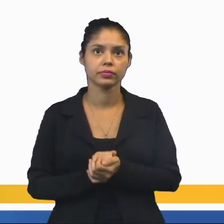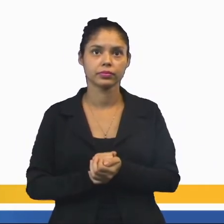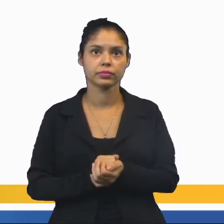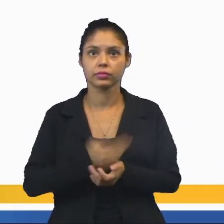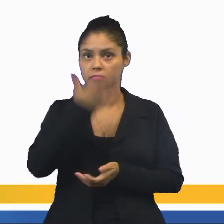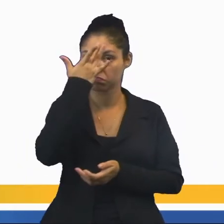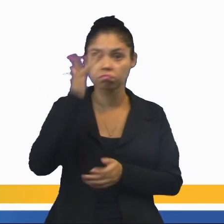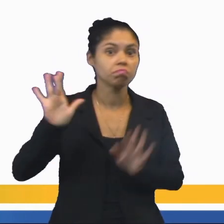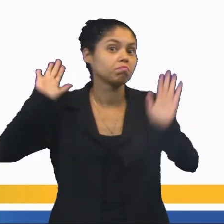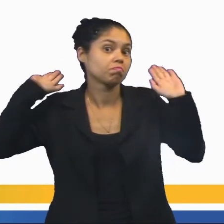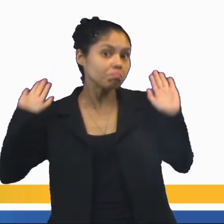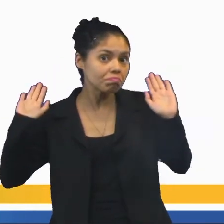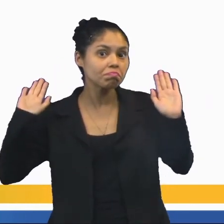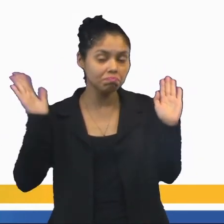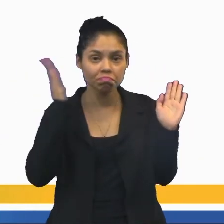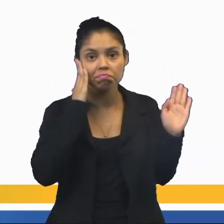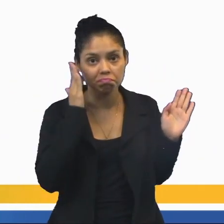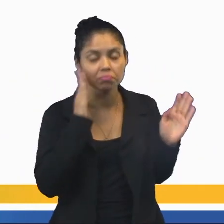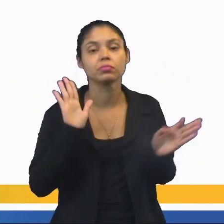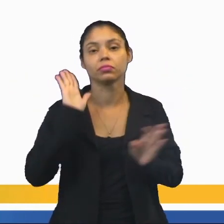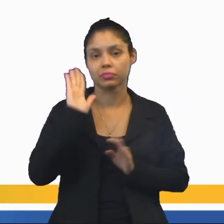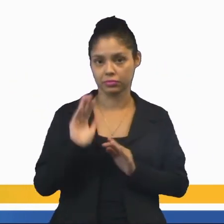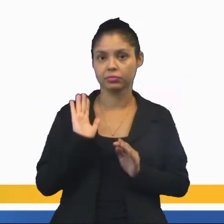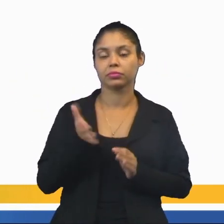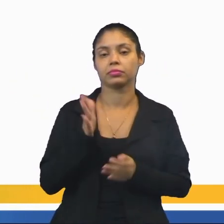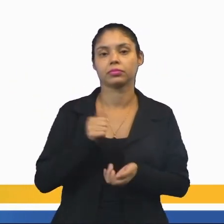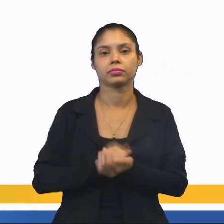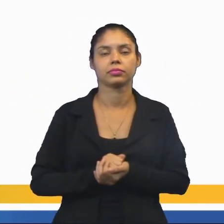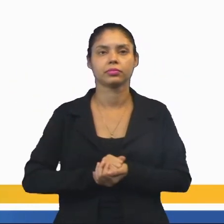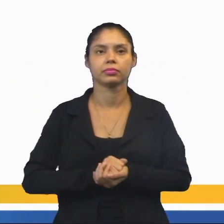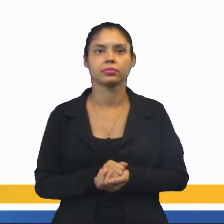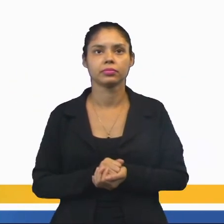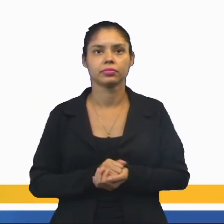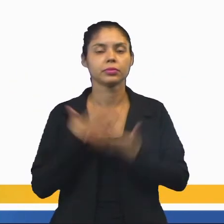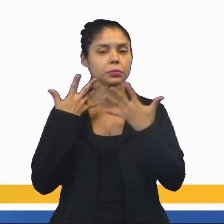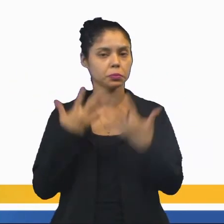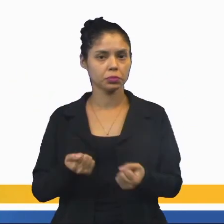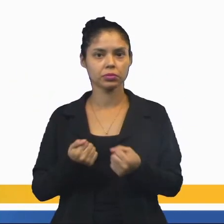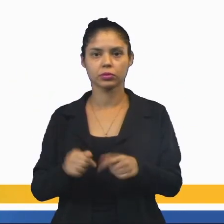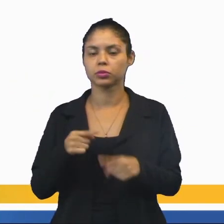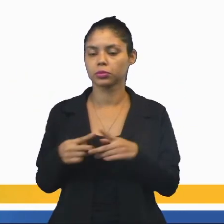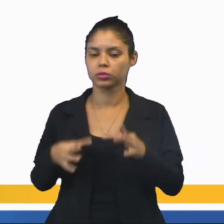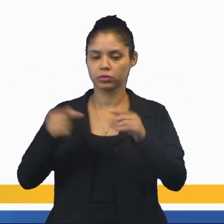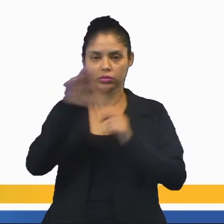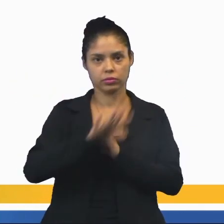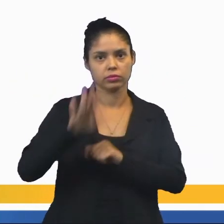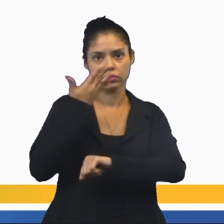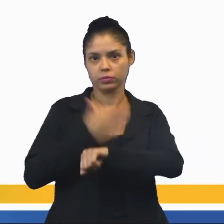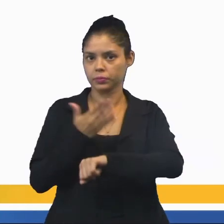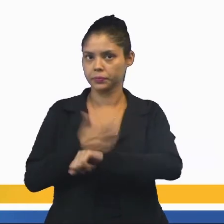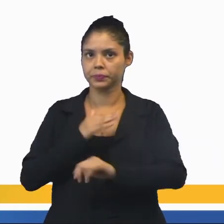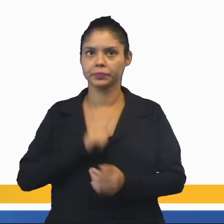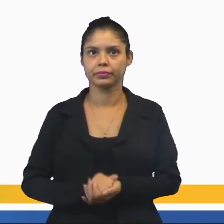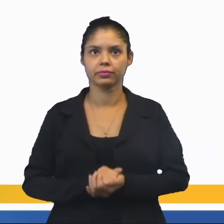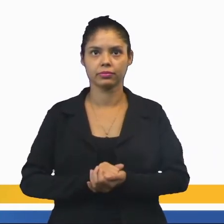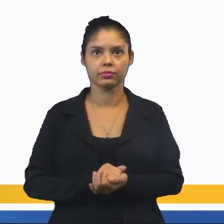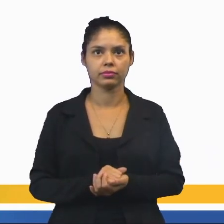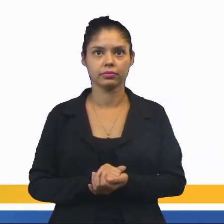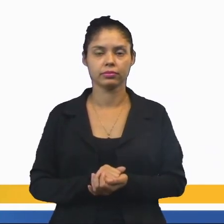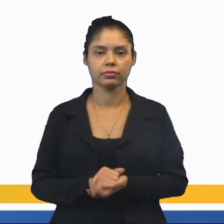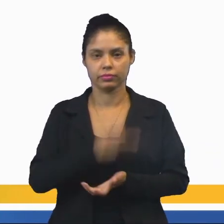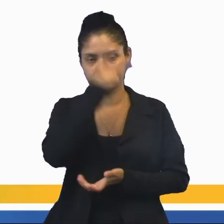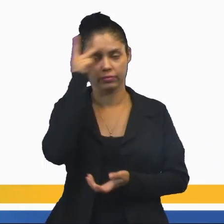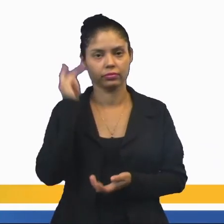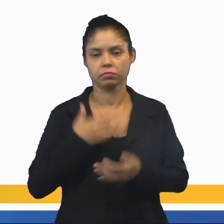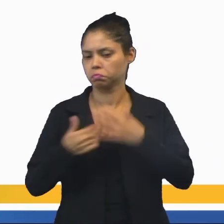sabia. Entendeu? E se tornaram aceitas por todos e praticadas pelas